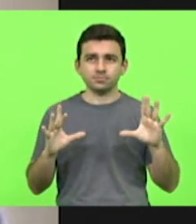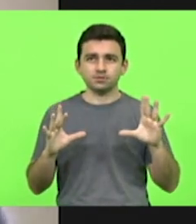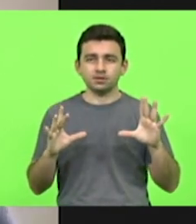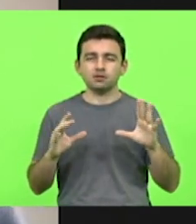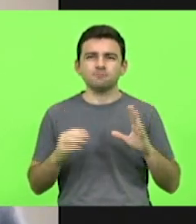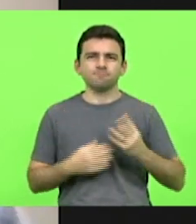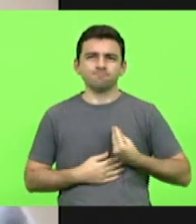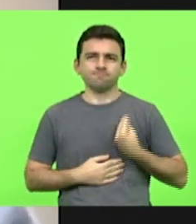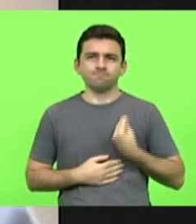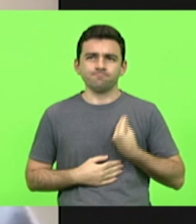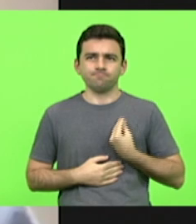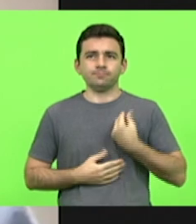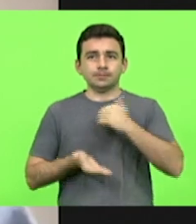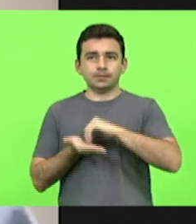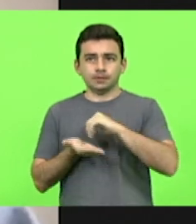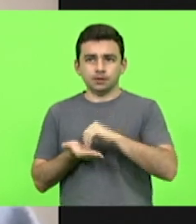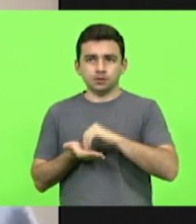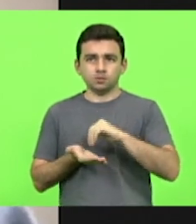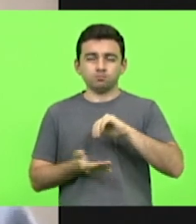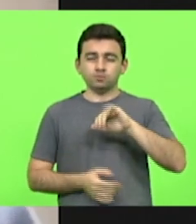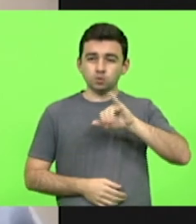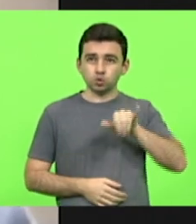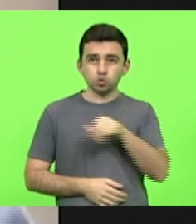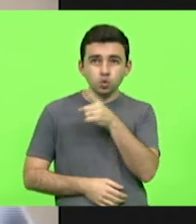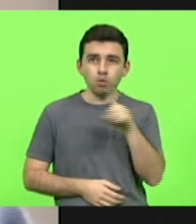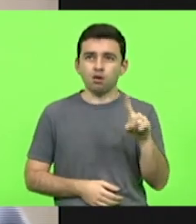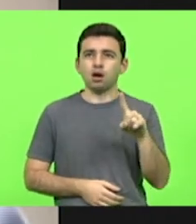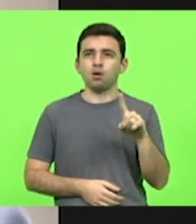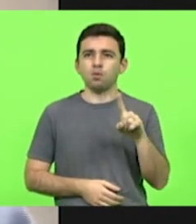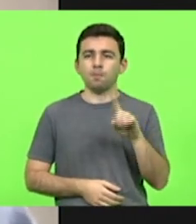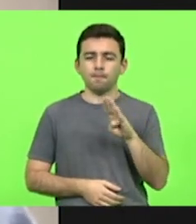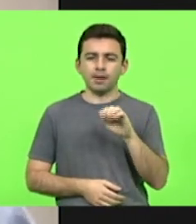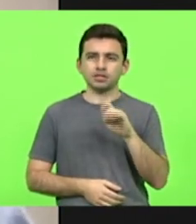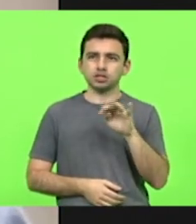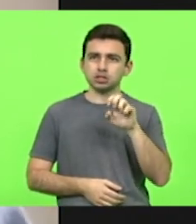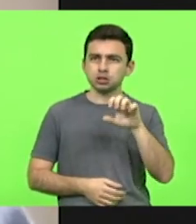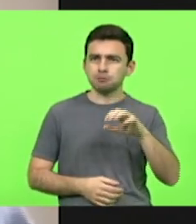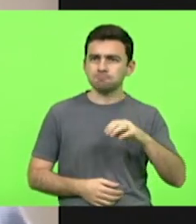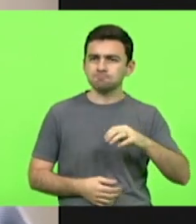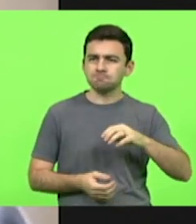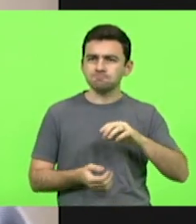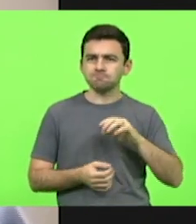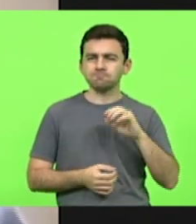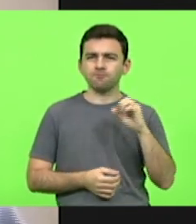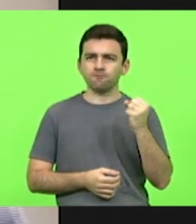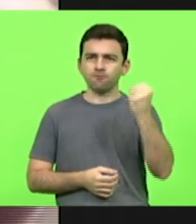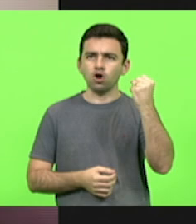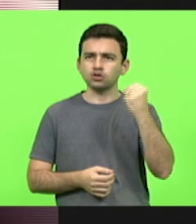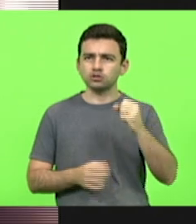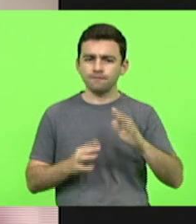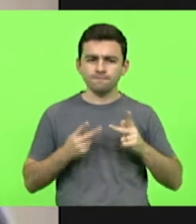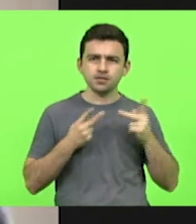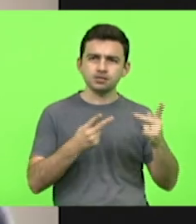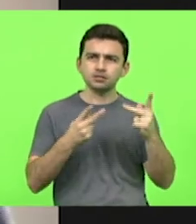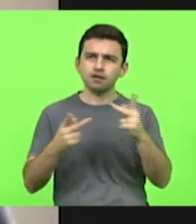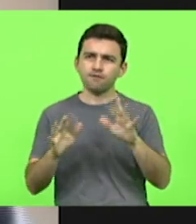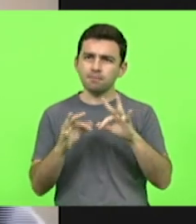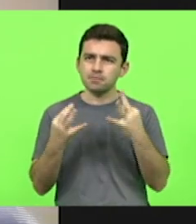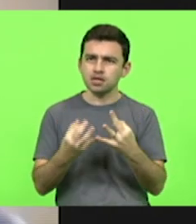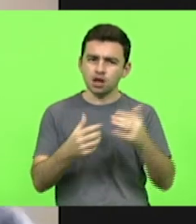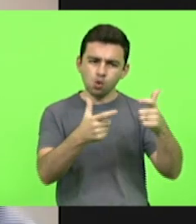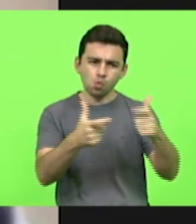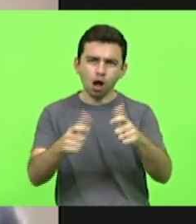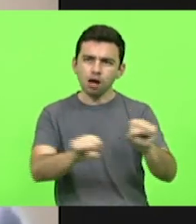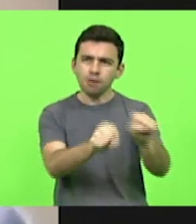presença do secretário João Batista. Com a presença marcante, visitando famílias, os lugares atendidos,